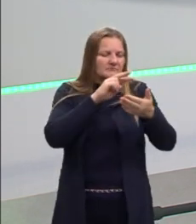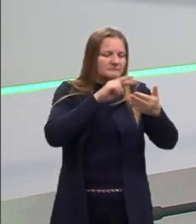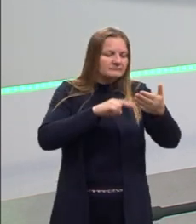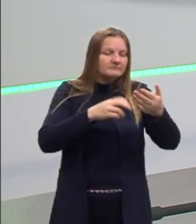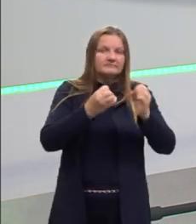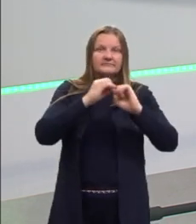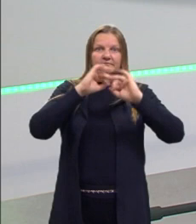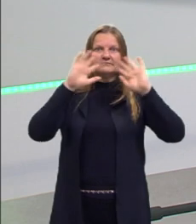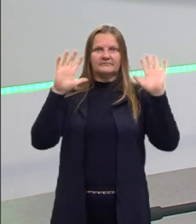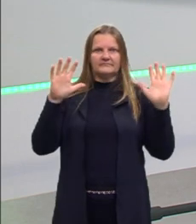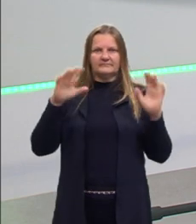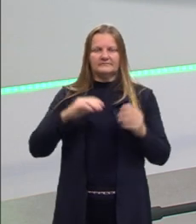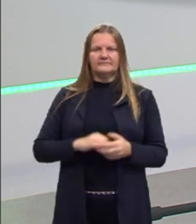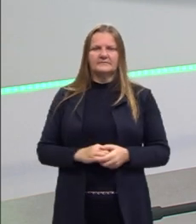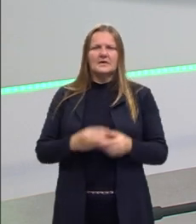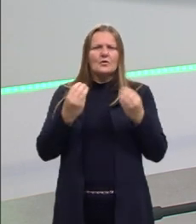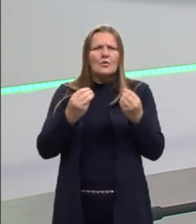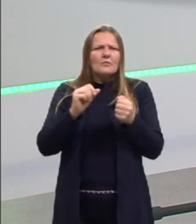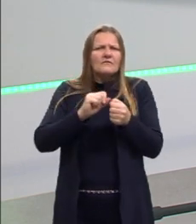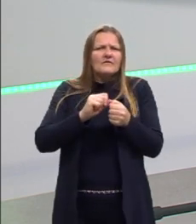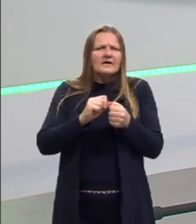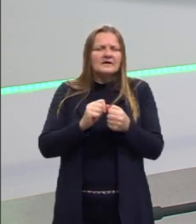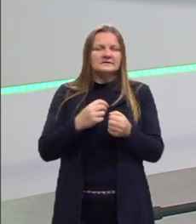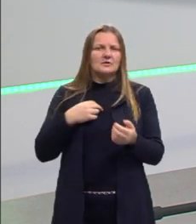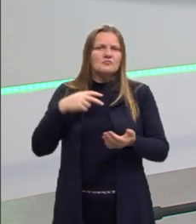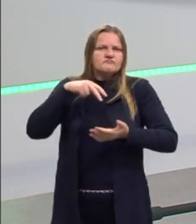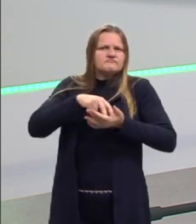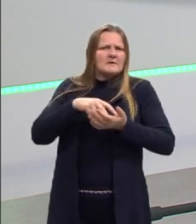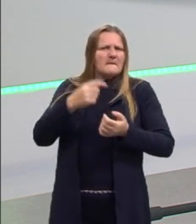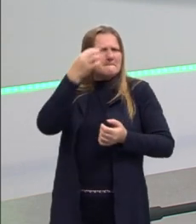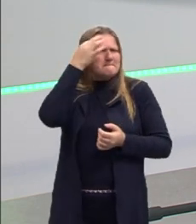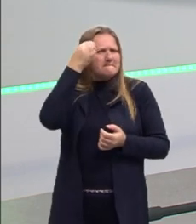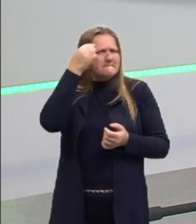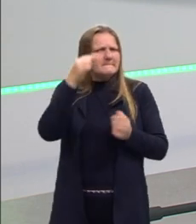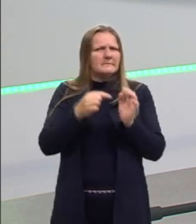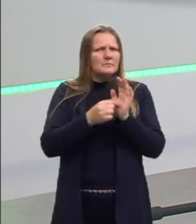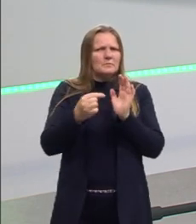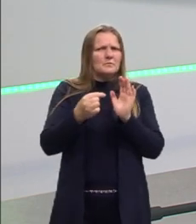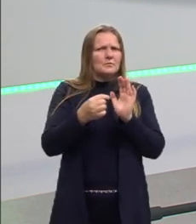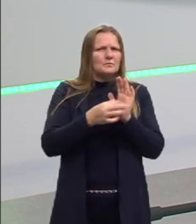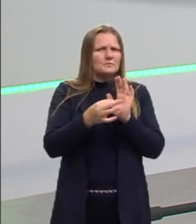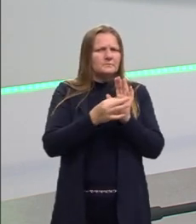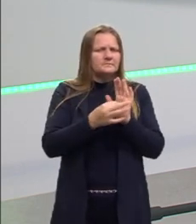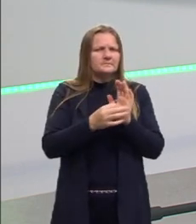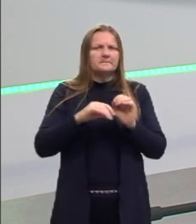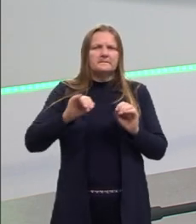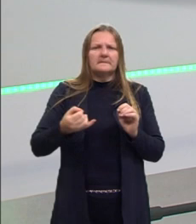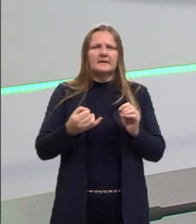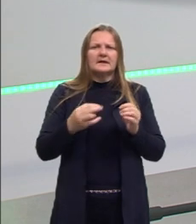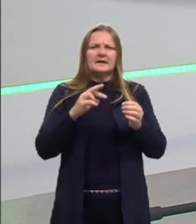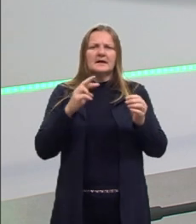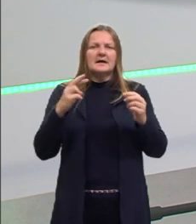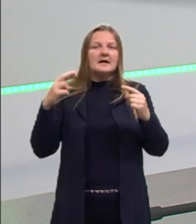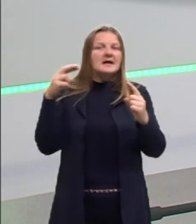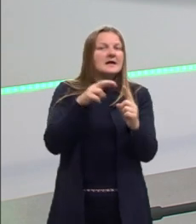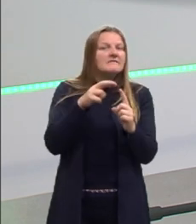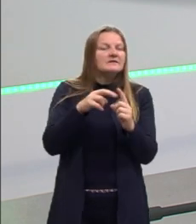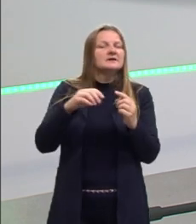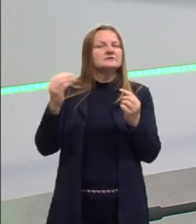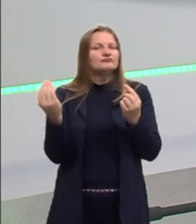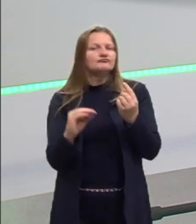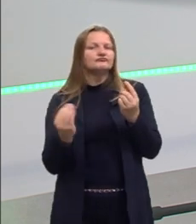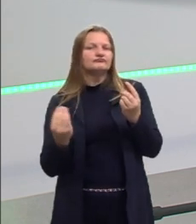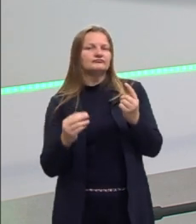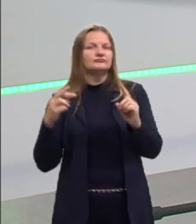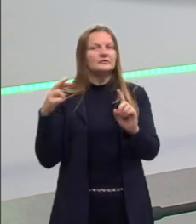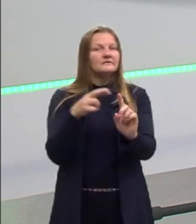Como eu posso tomar o meu posicionamento com todas as referências tantas que eu devo fazer no meu